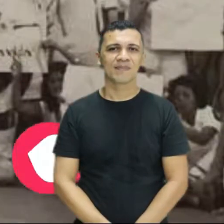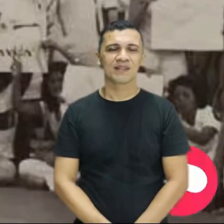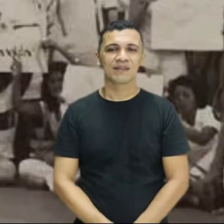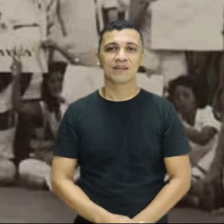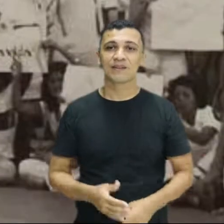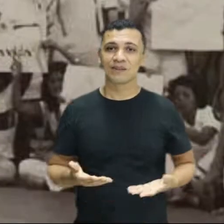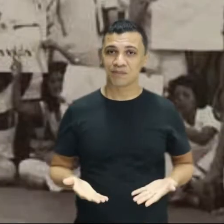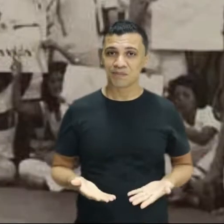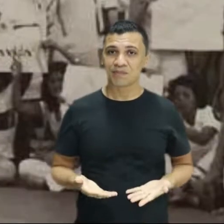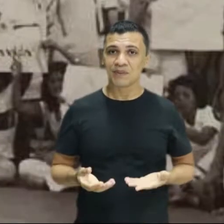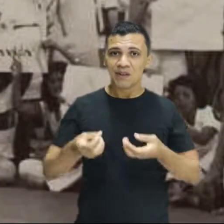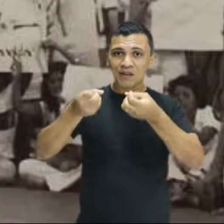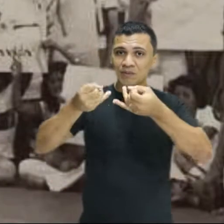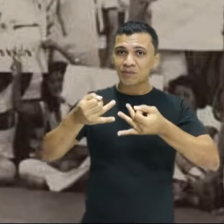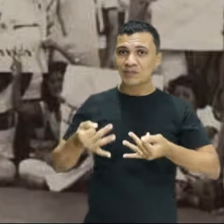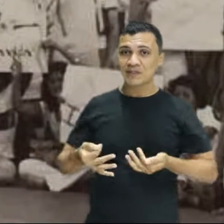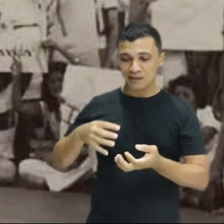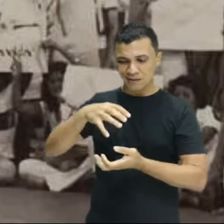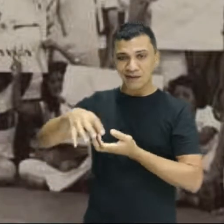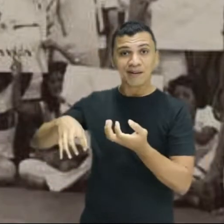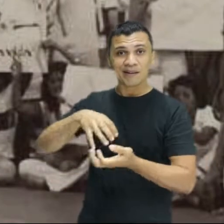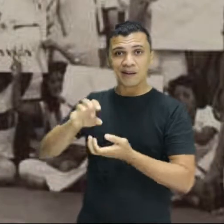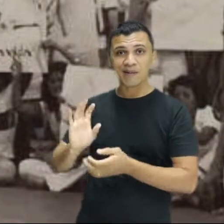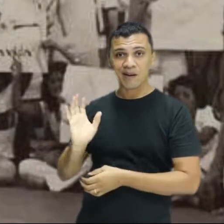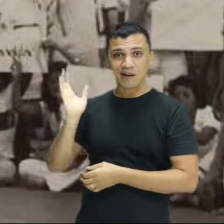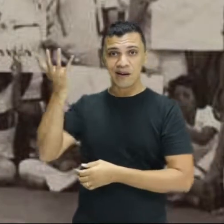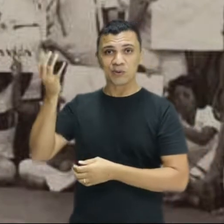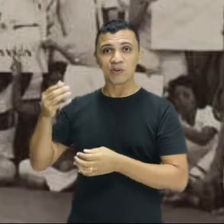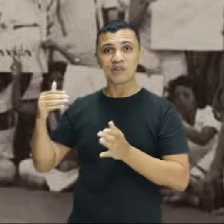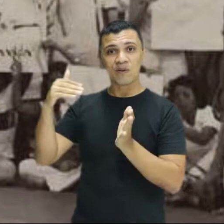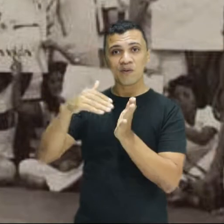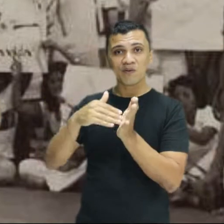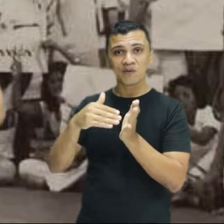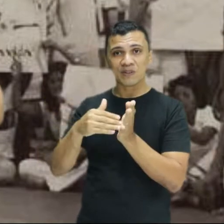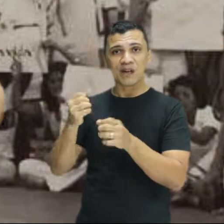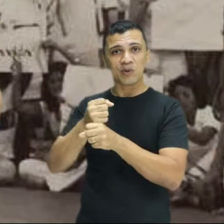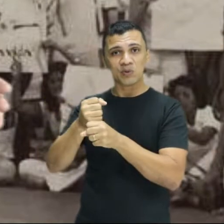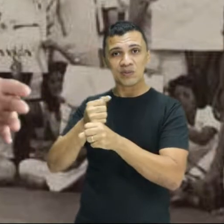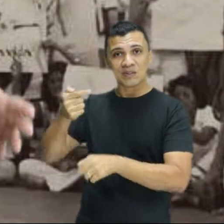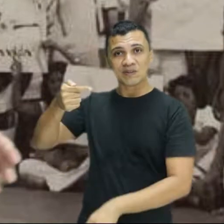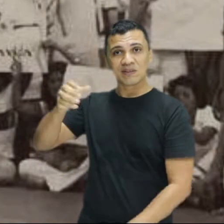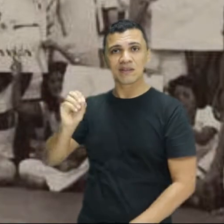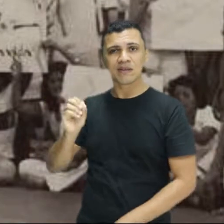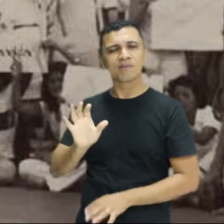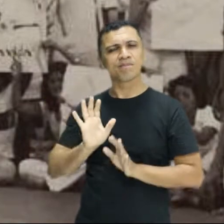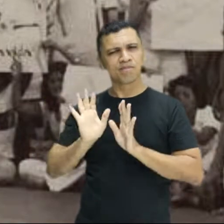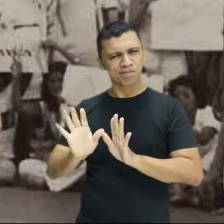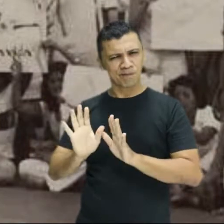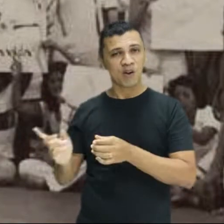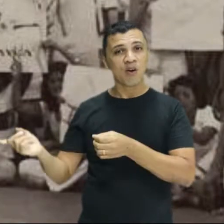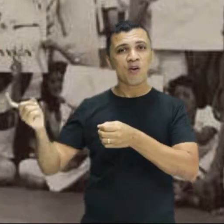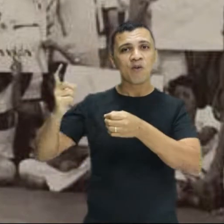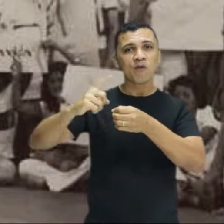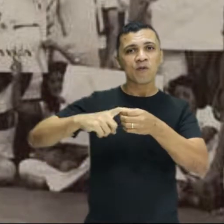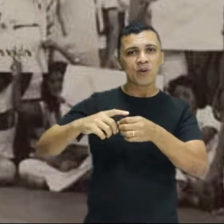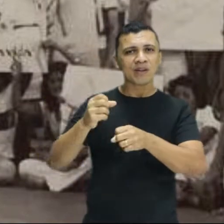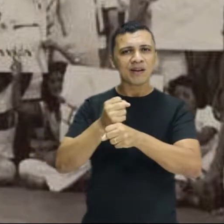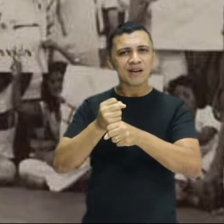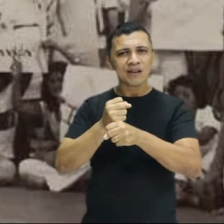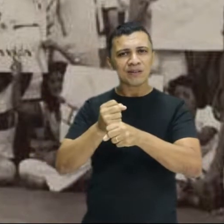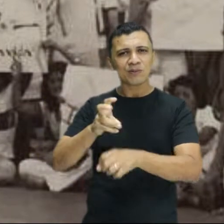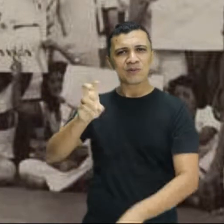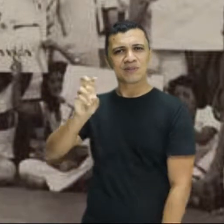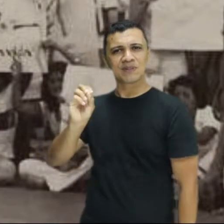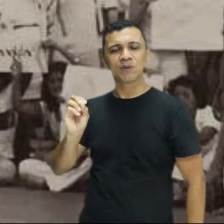E pra falar sobre essa greve da meia-passagem ocorrida no final dos anos 70, eu vou voltar um pouco mais no tempo. Lá pros anos 50,